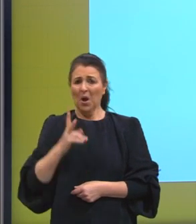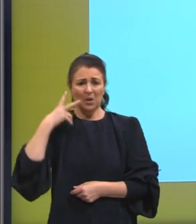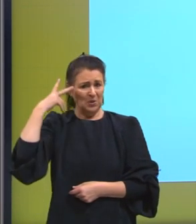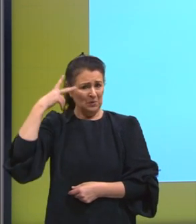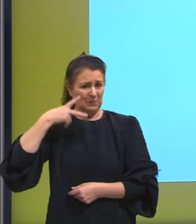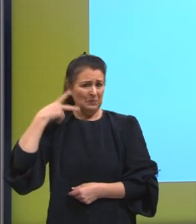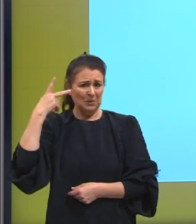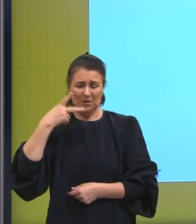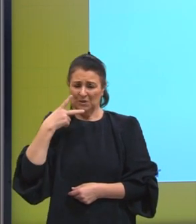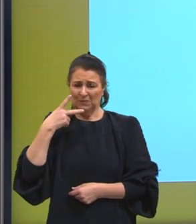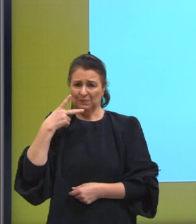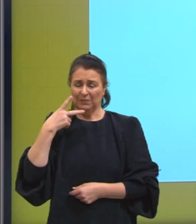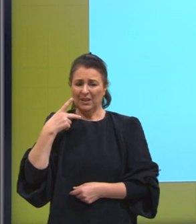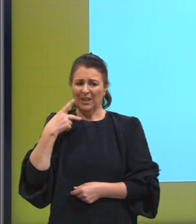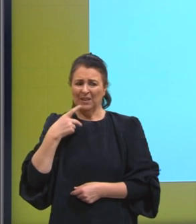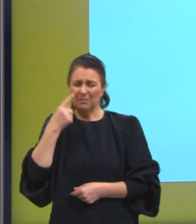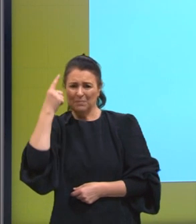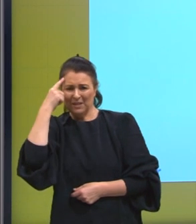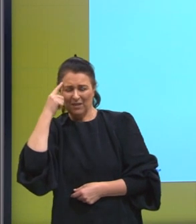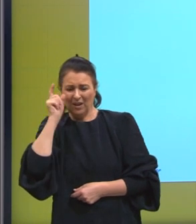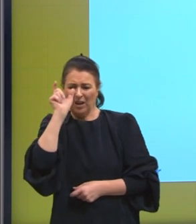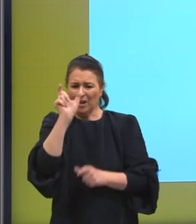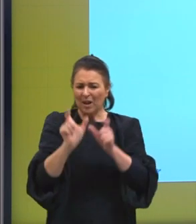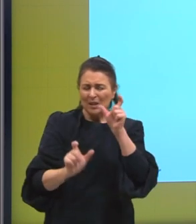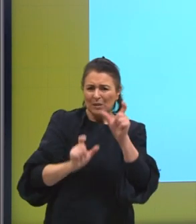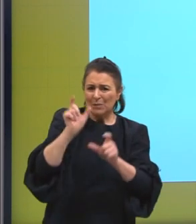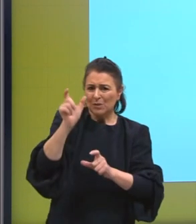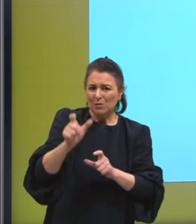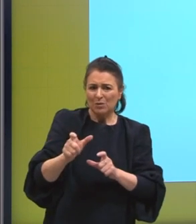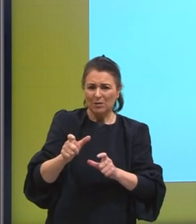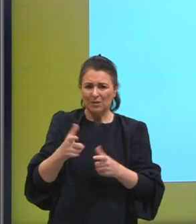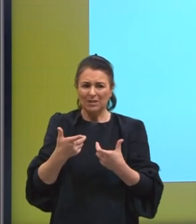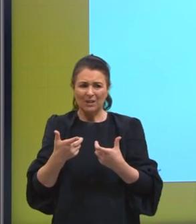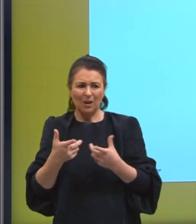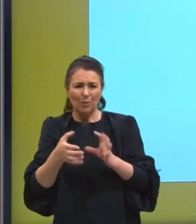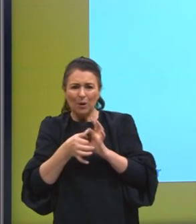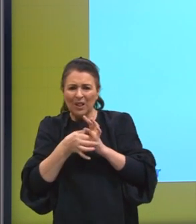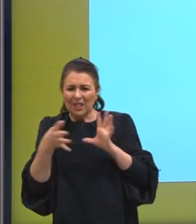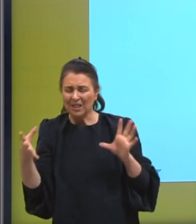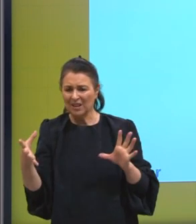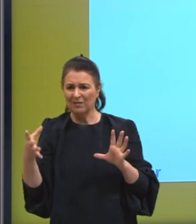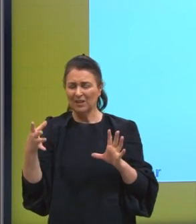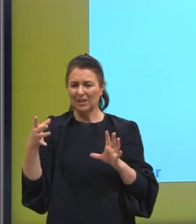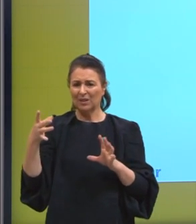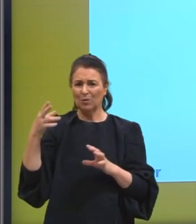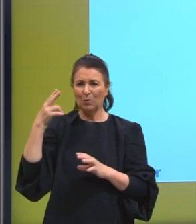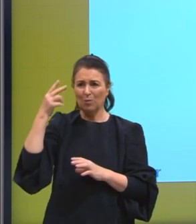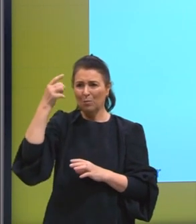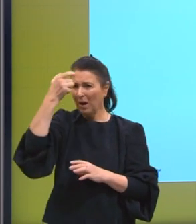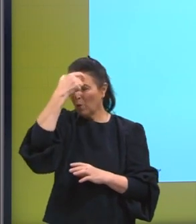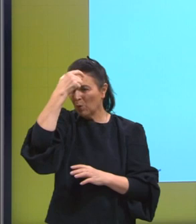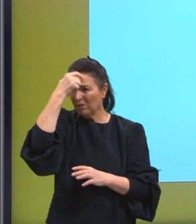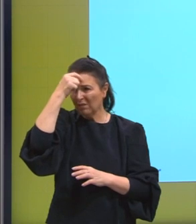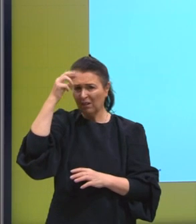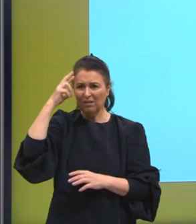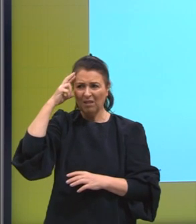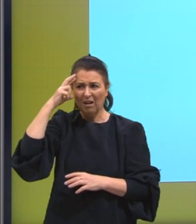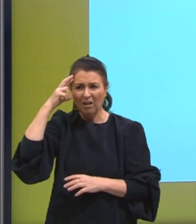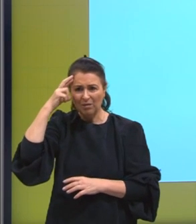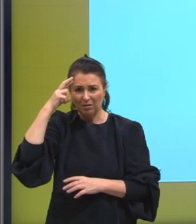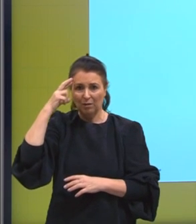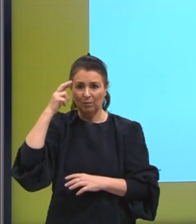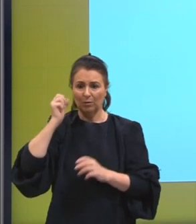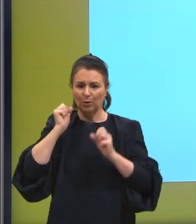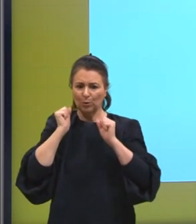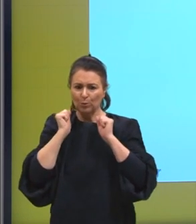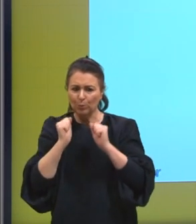achava que as pessoas não tinham um nível ou uma consciência racional que poderiam votar. Todos